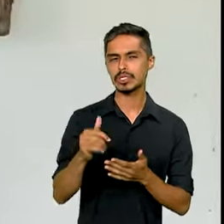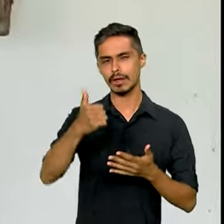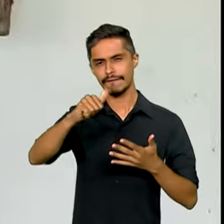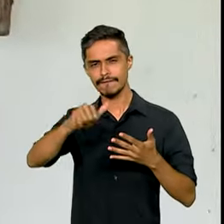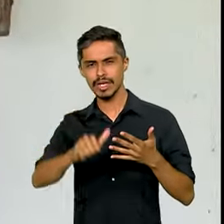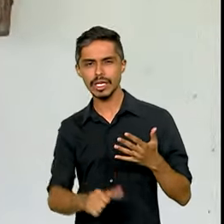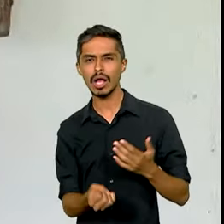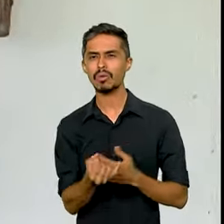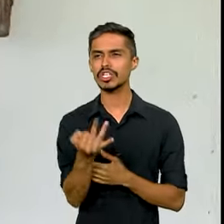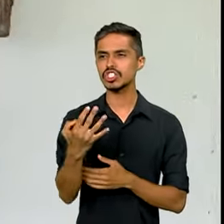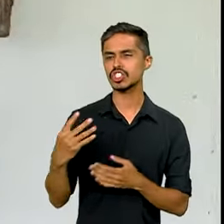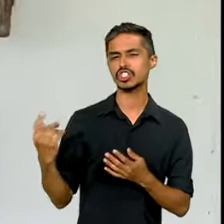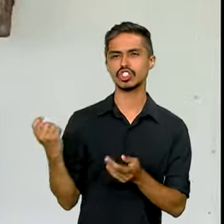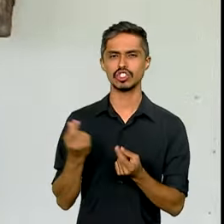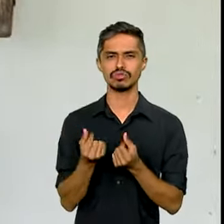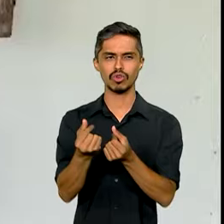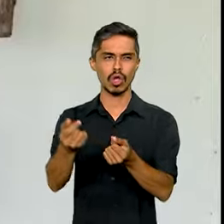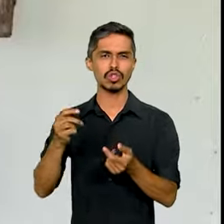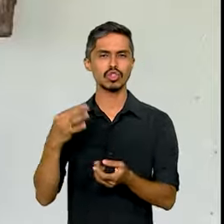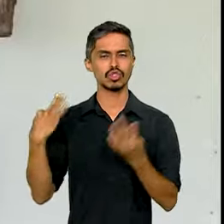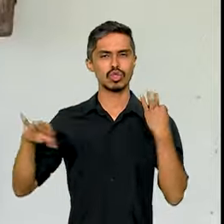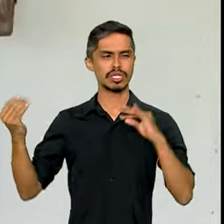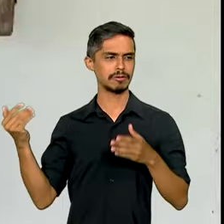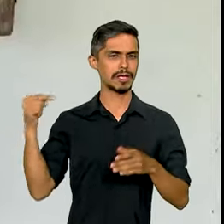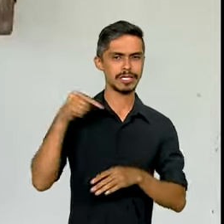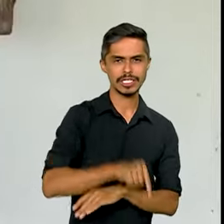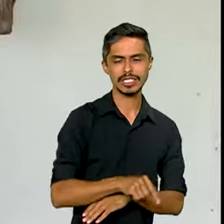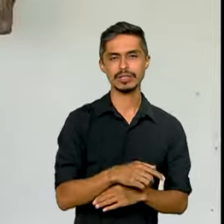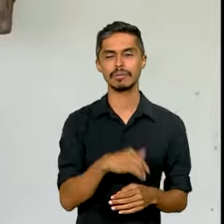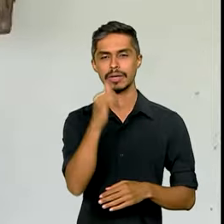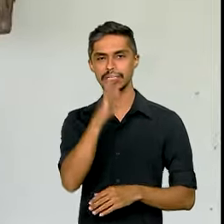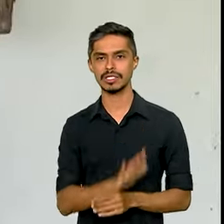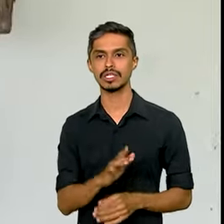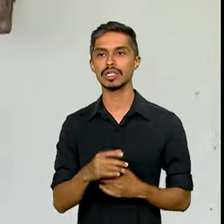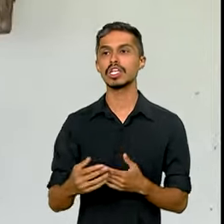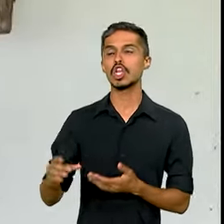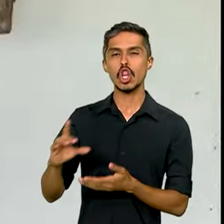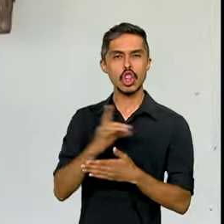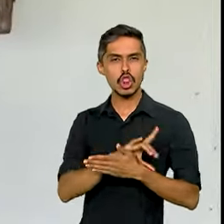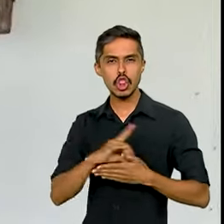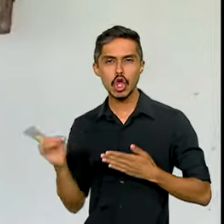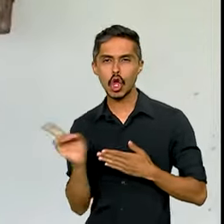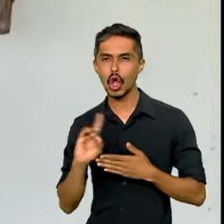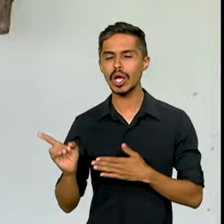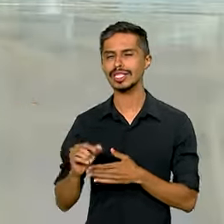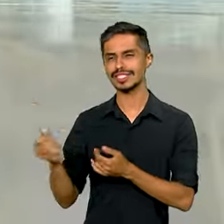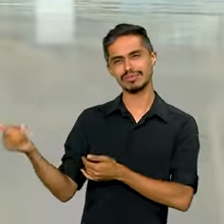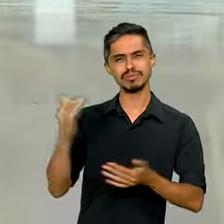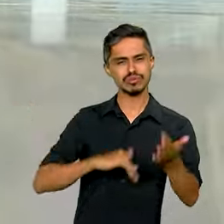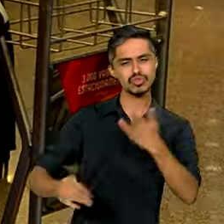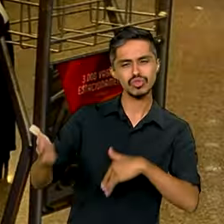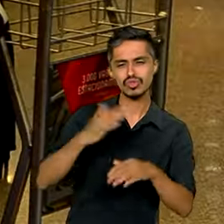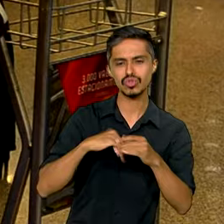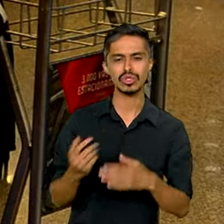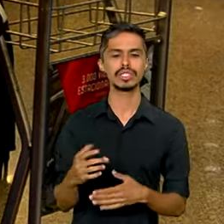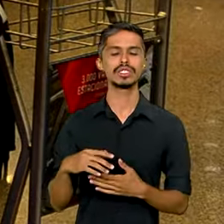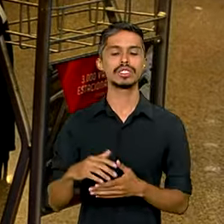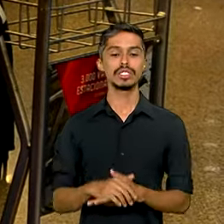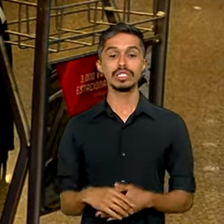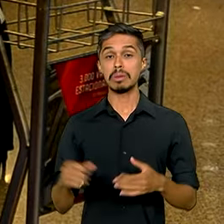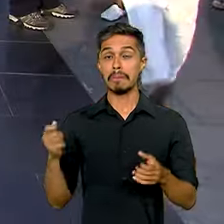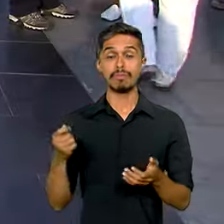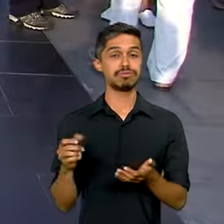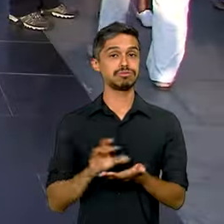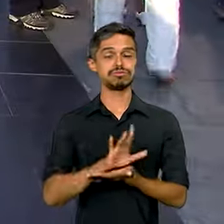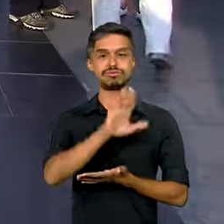gasto de turistas estrangeiros no Brasil. 2023 foi o ano em que mais dólares entraram no Brasil por turistas estrangeiros.